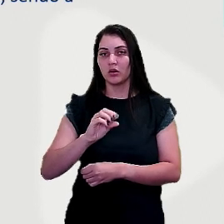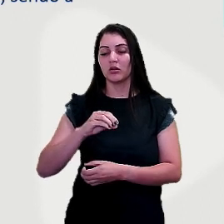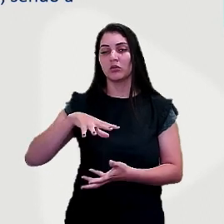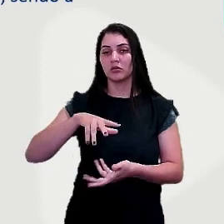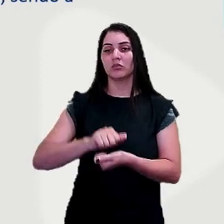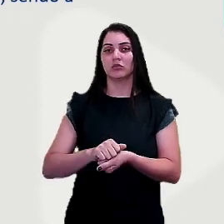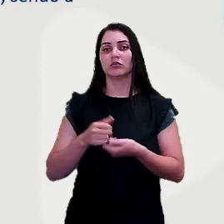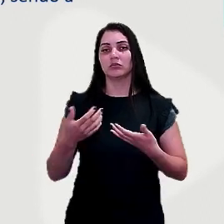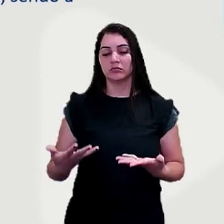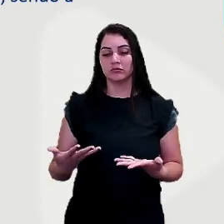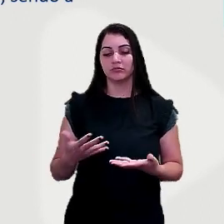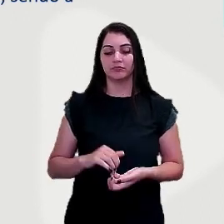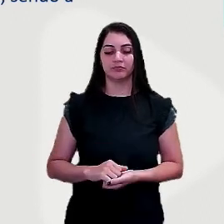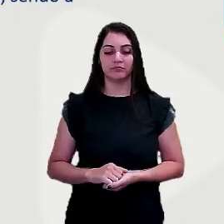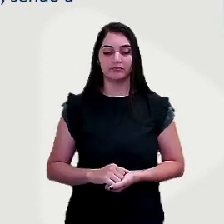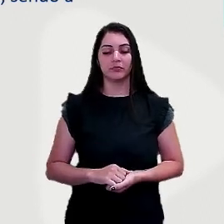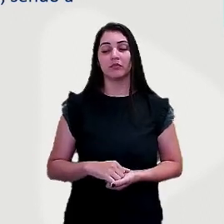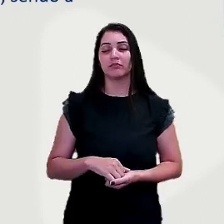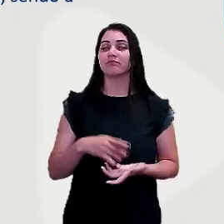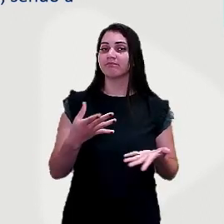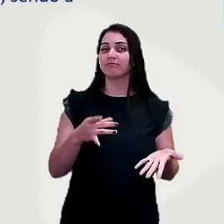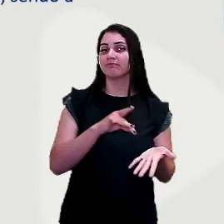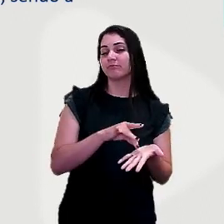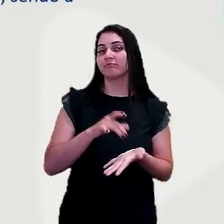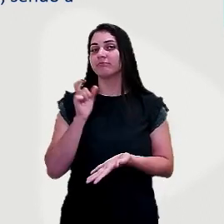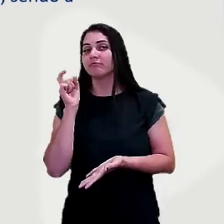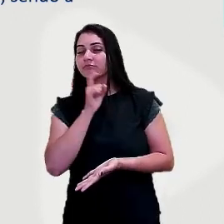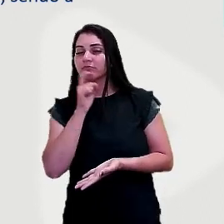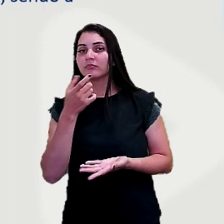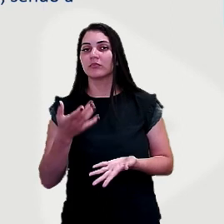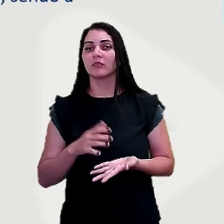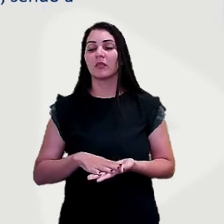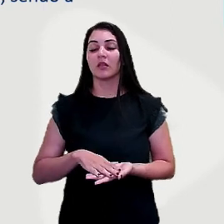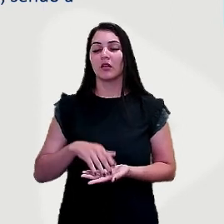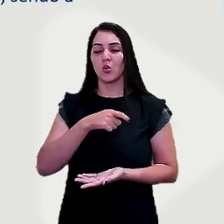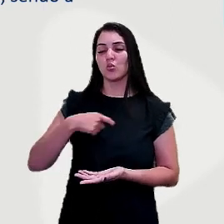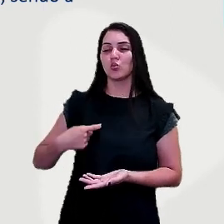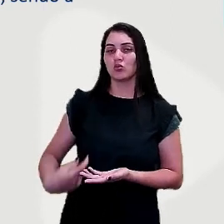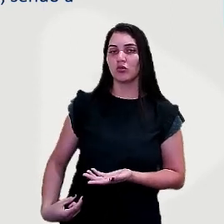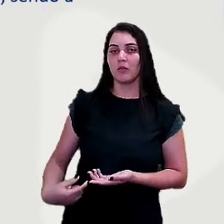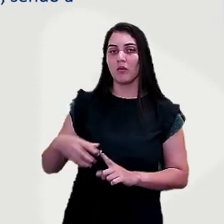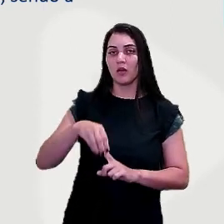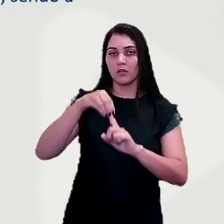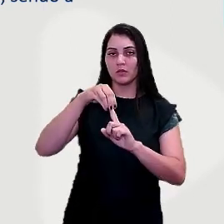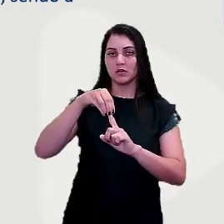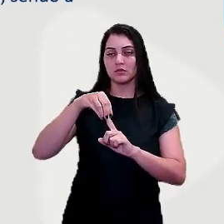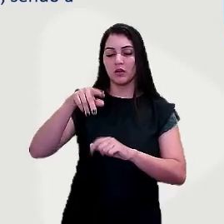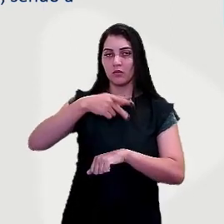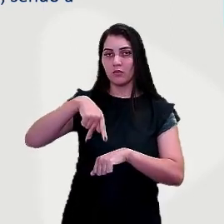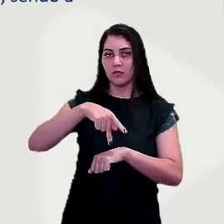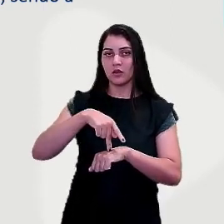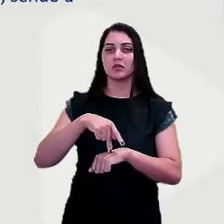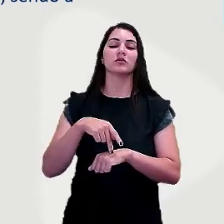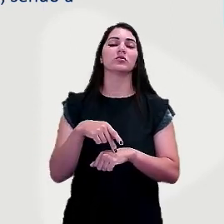Então, mas é alternativa, verdadeiro ou falso? e o Japão é a principal nação industrializada